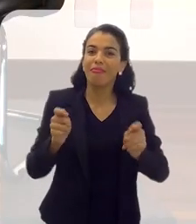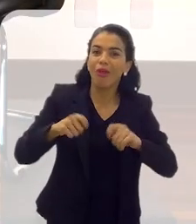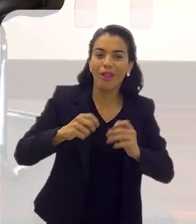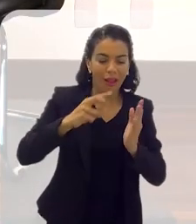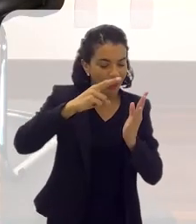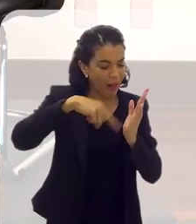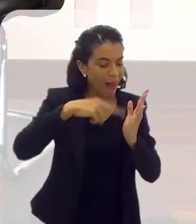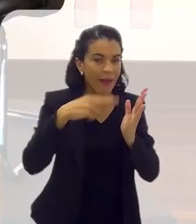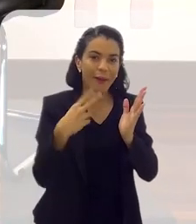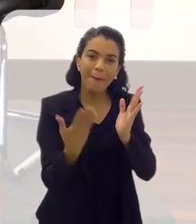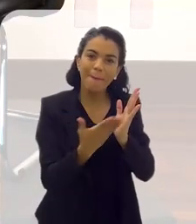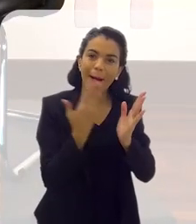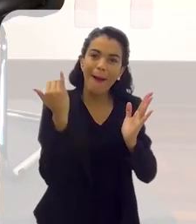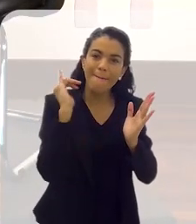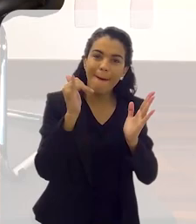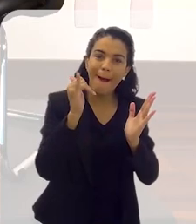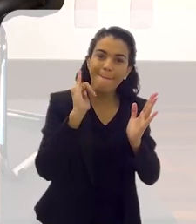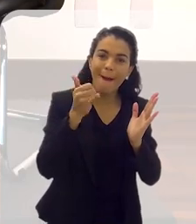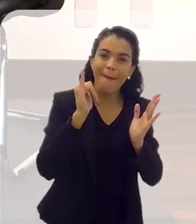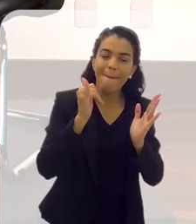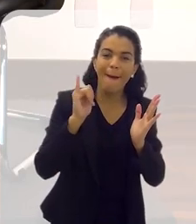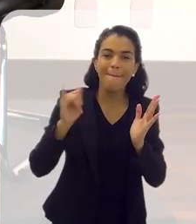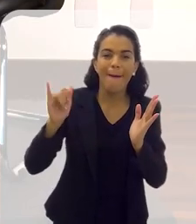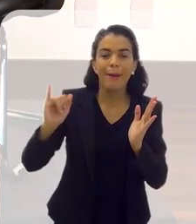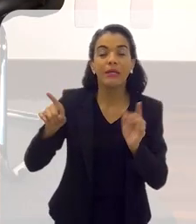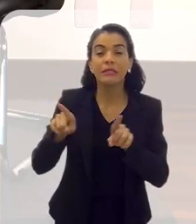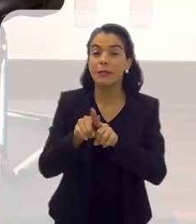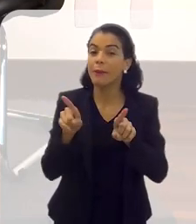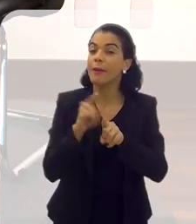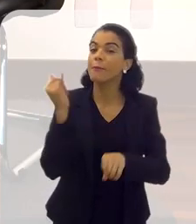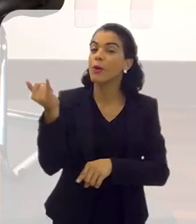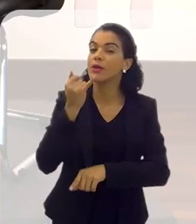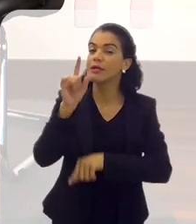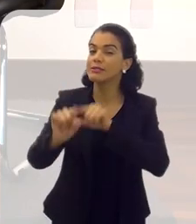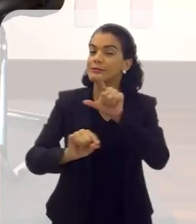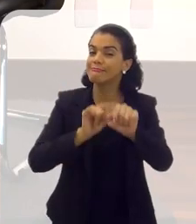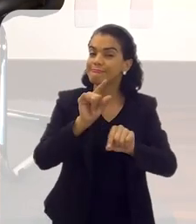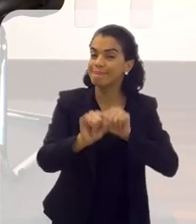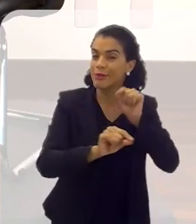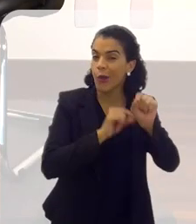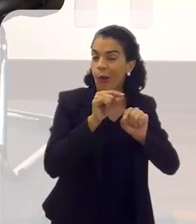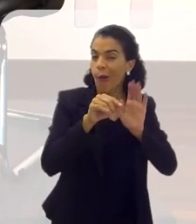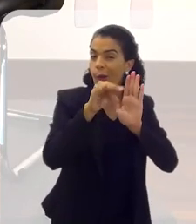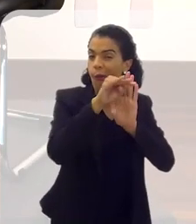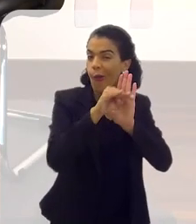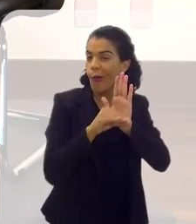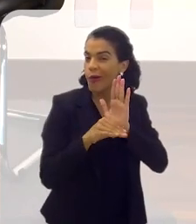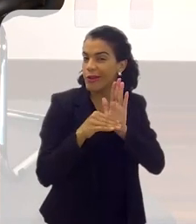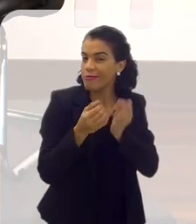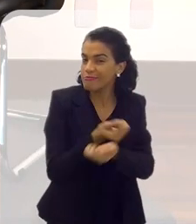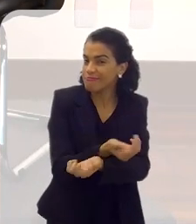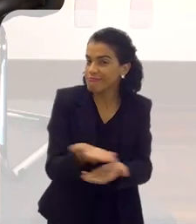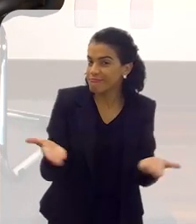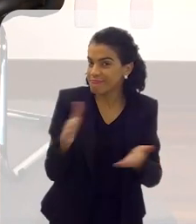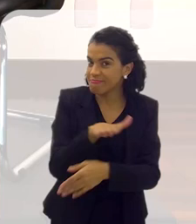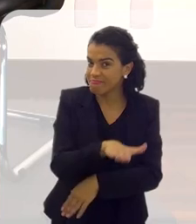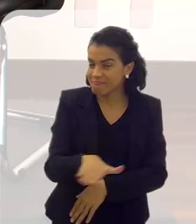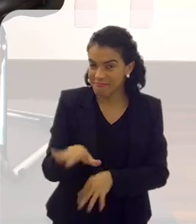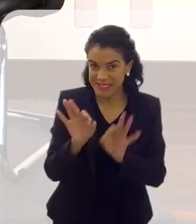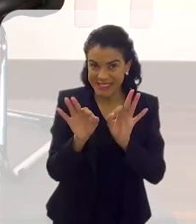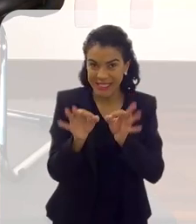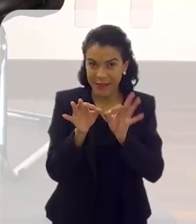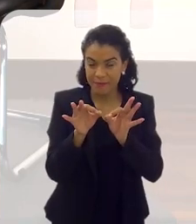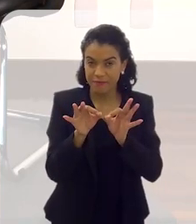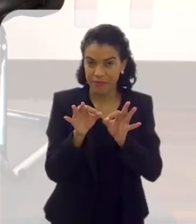ler. E também a importância do que você lê, né, Soninha? O conteúdo que você leva para essa criança, né?